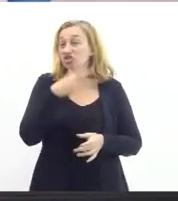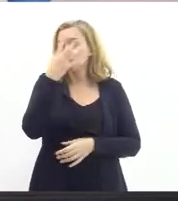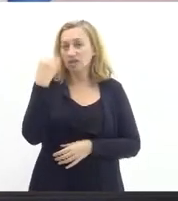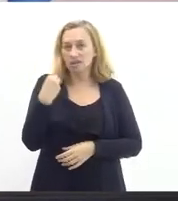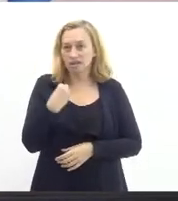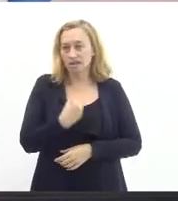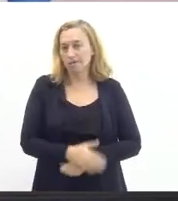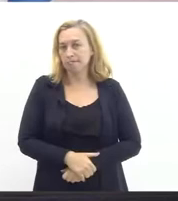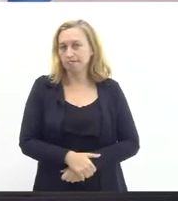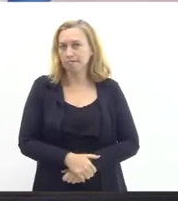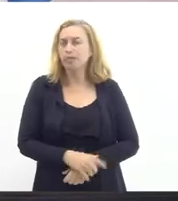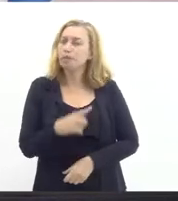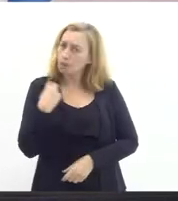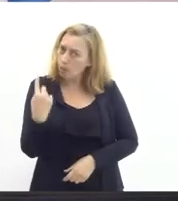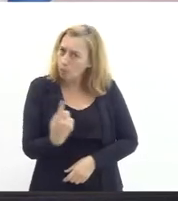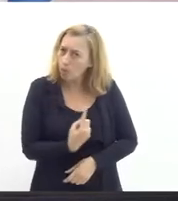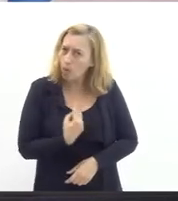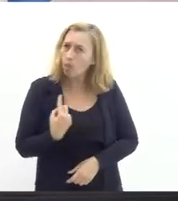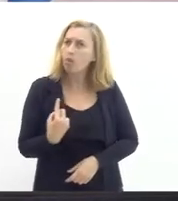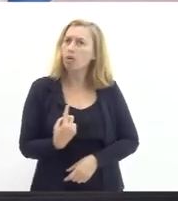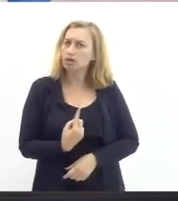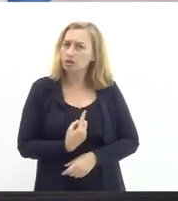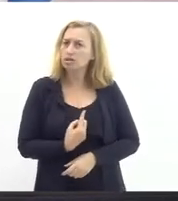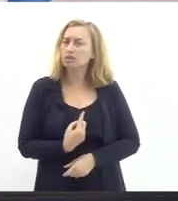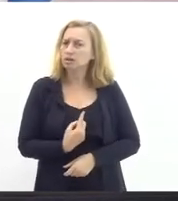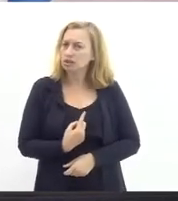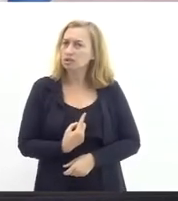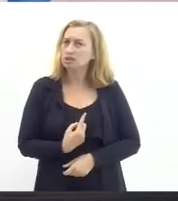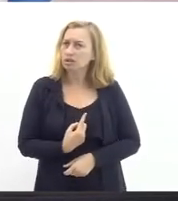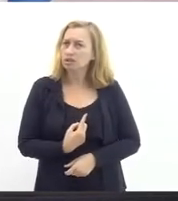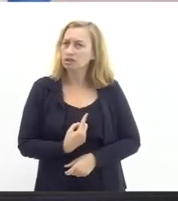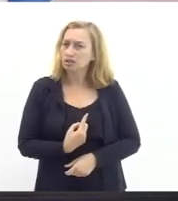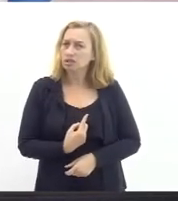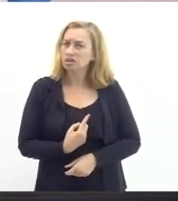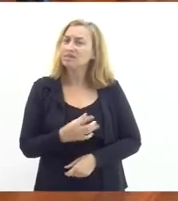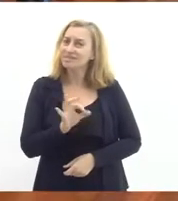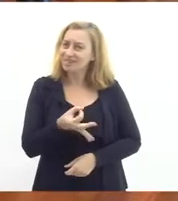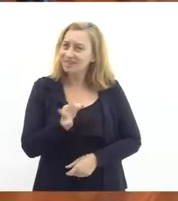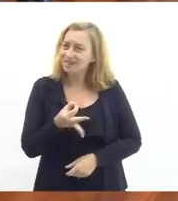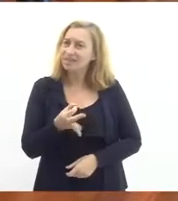É que a gente tem condições que a gente tem condições legais